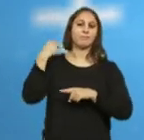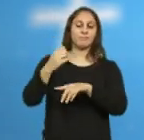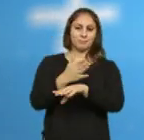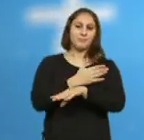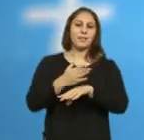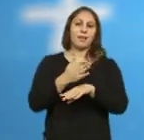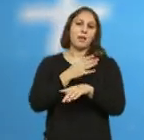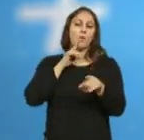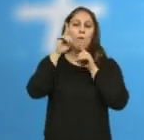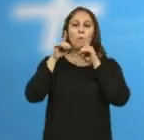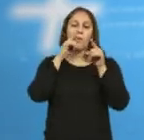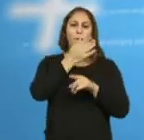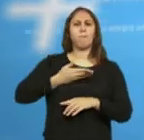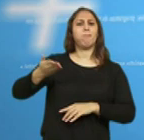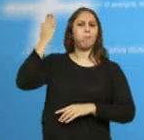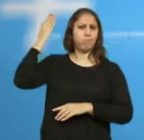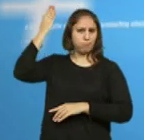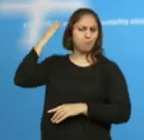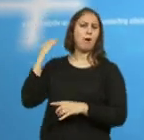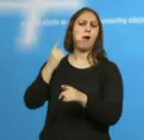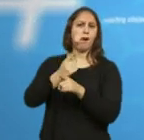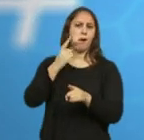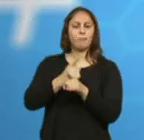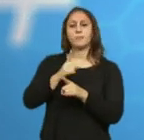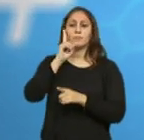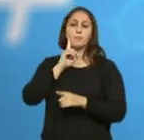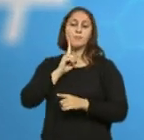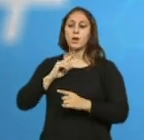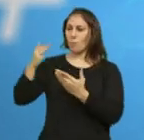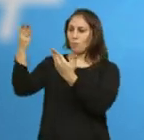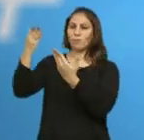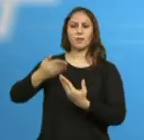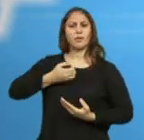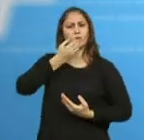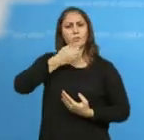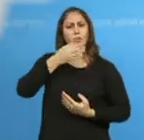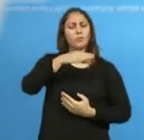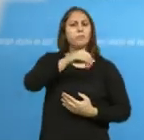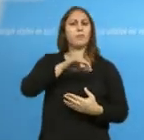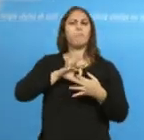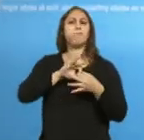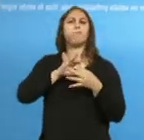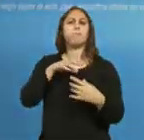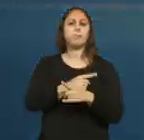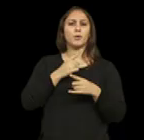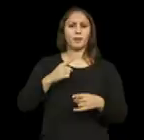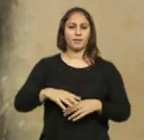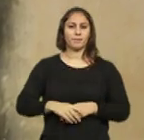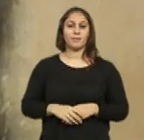antiga Fonte da Manga do Mosteiro de Santa Cruz que a nossa convidada explicou a sua proximidade com o sítio.